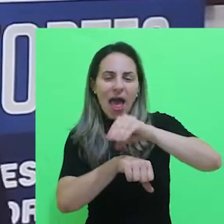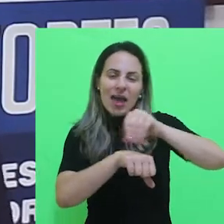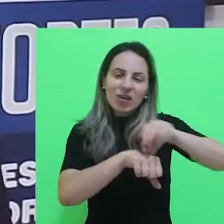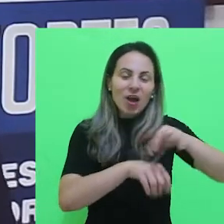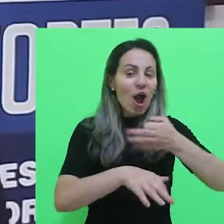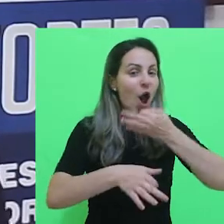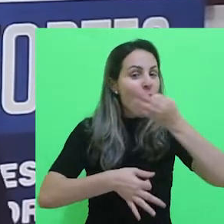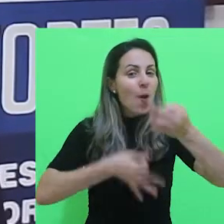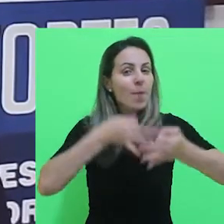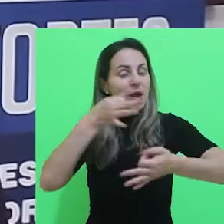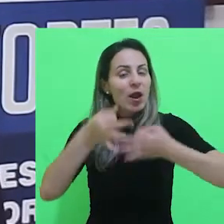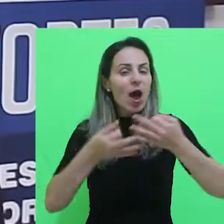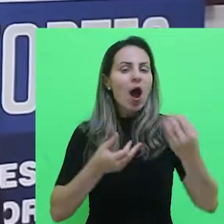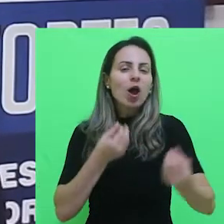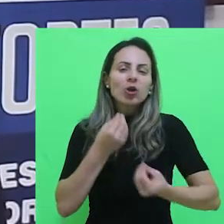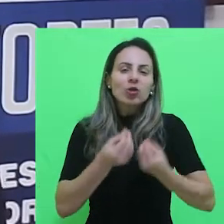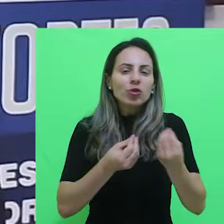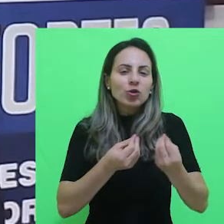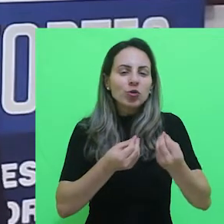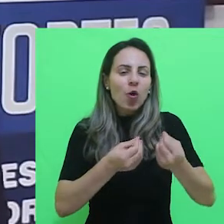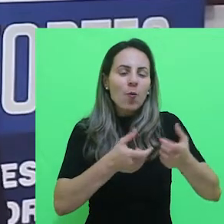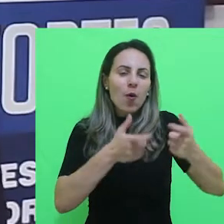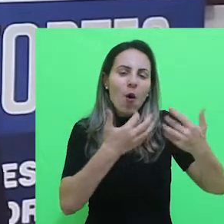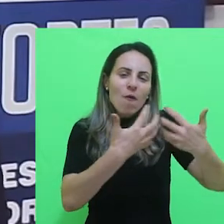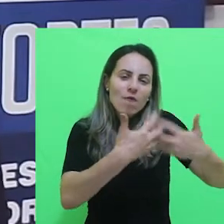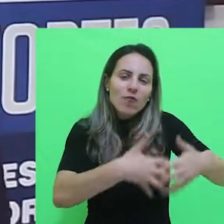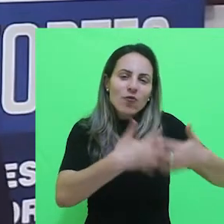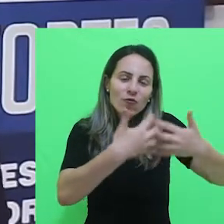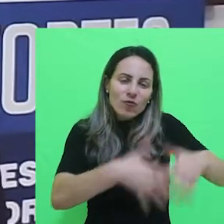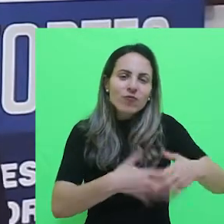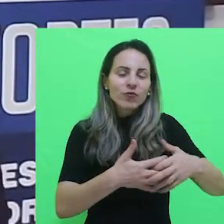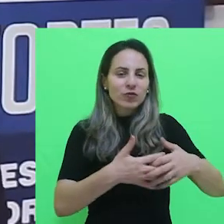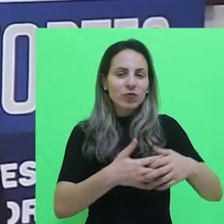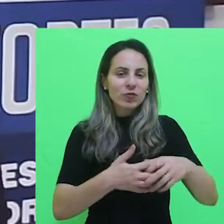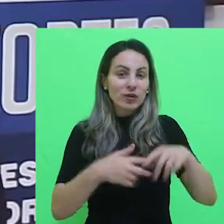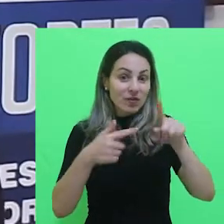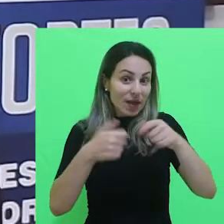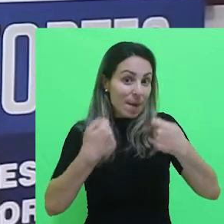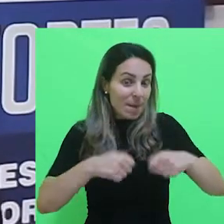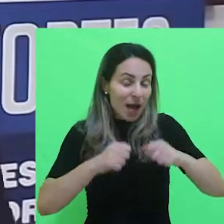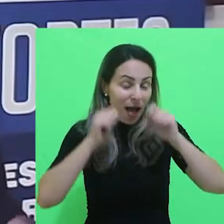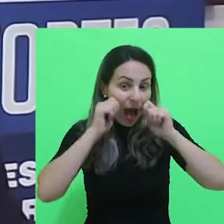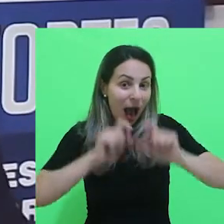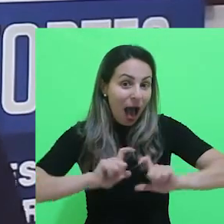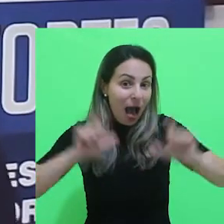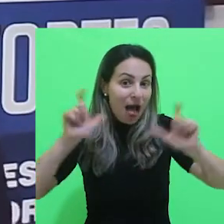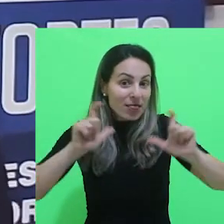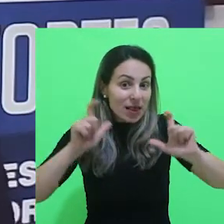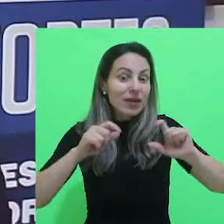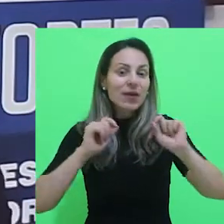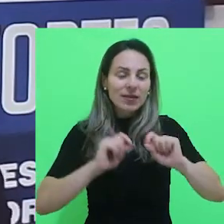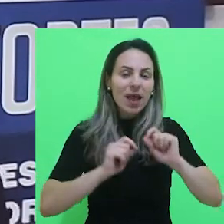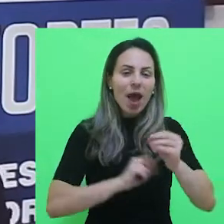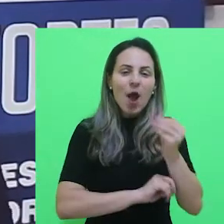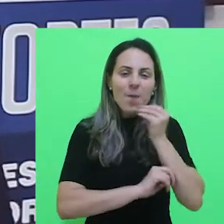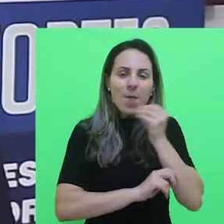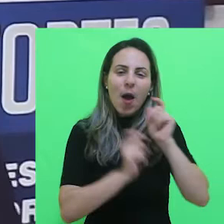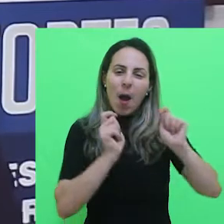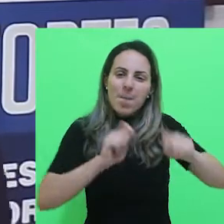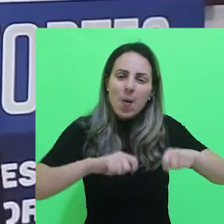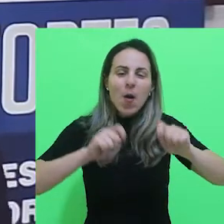comentários de como esses processos acontecem, de elementos que vocês precisam ficar atentos para aumentar as